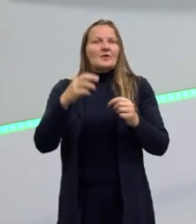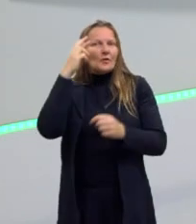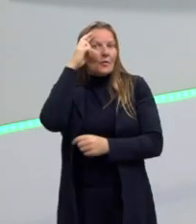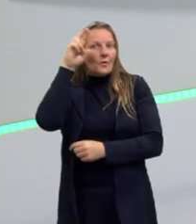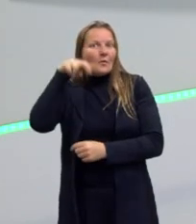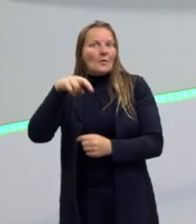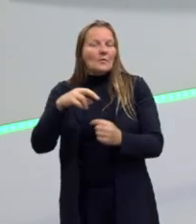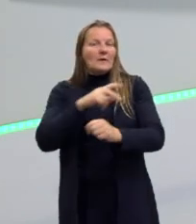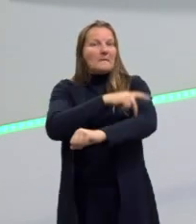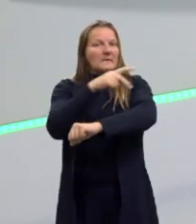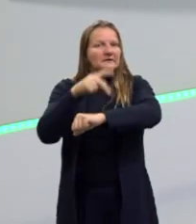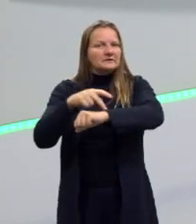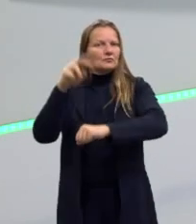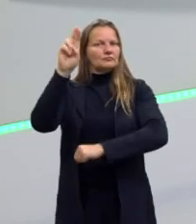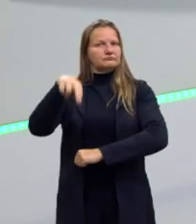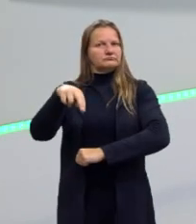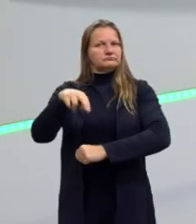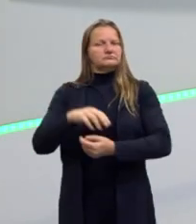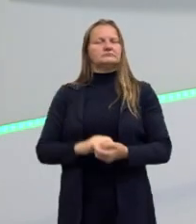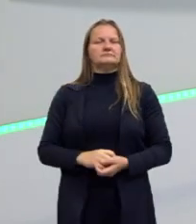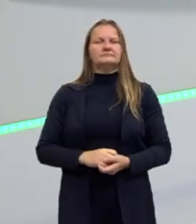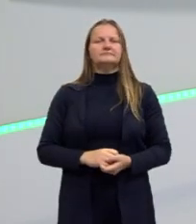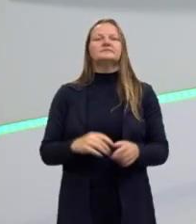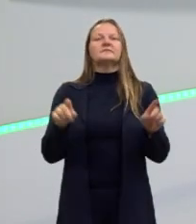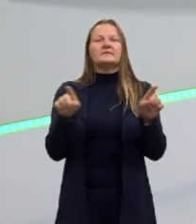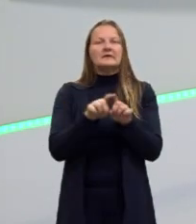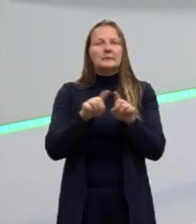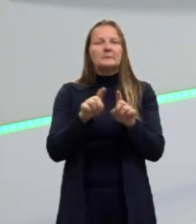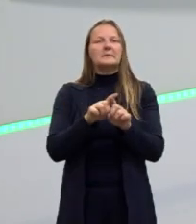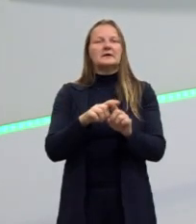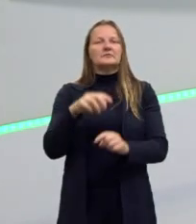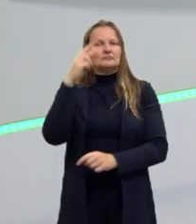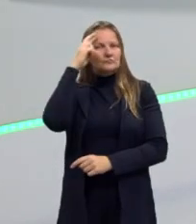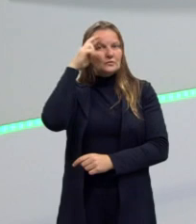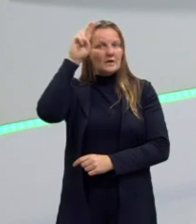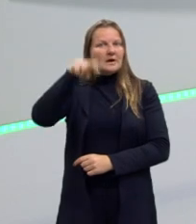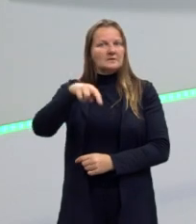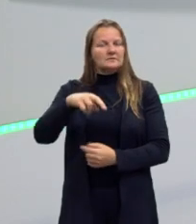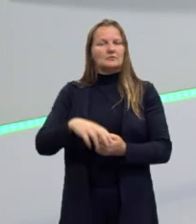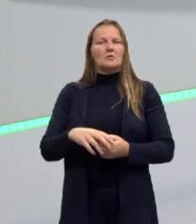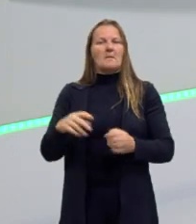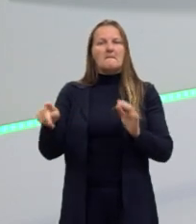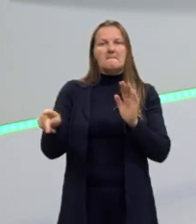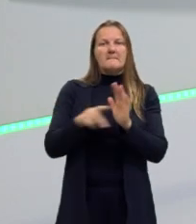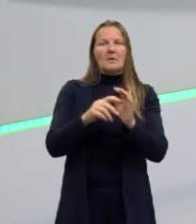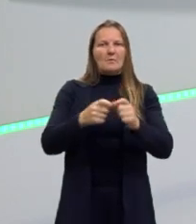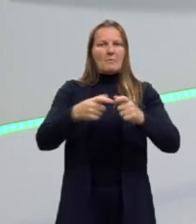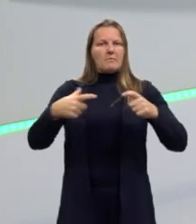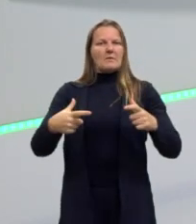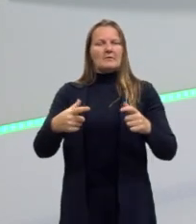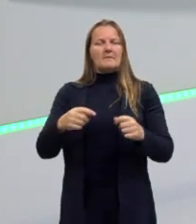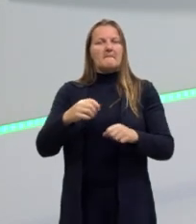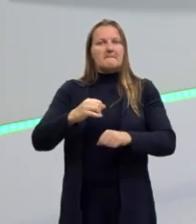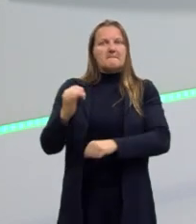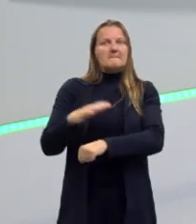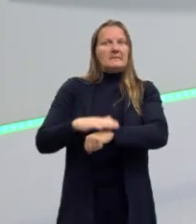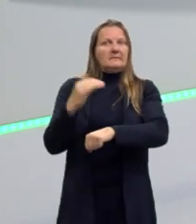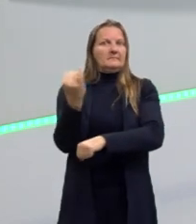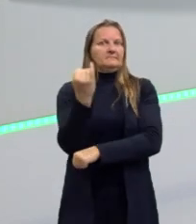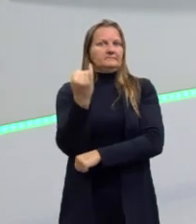Então, os parnasianos, eles entram nessa também da questão da razão ser maior do que as emoções.